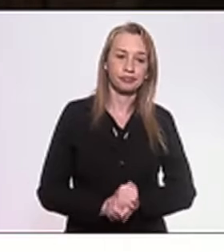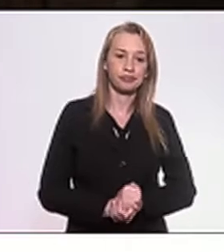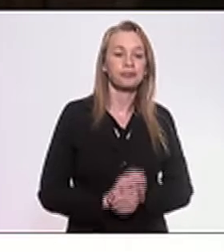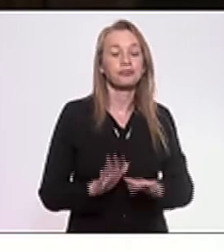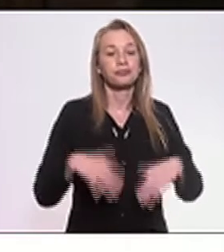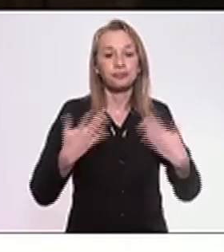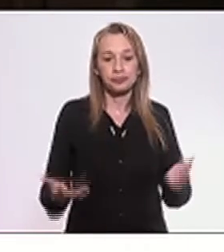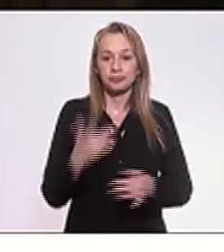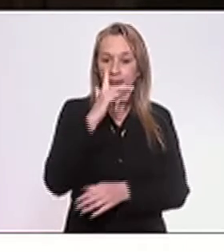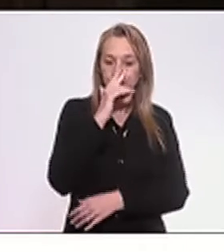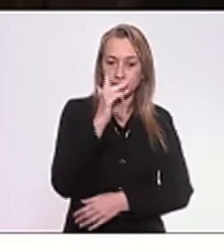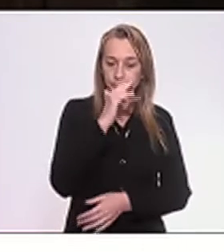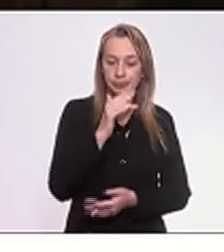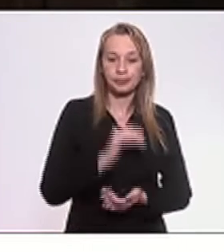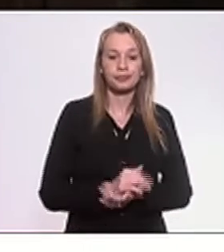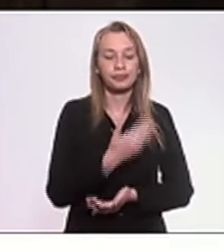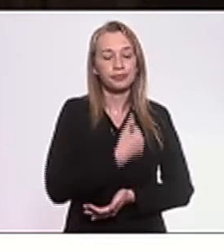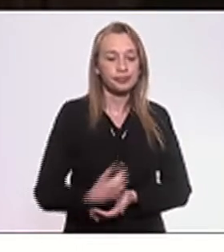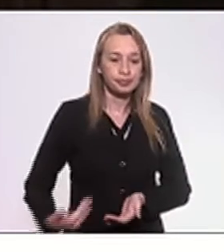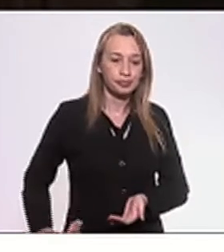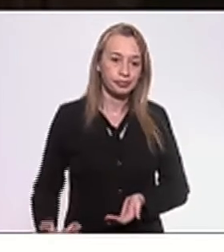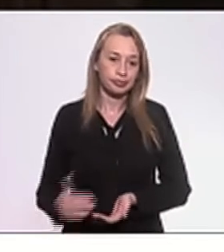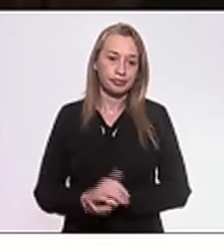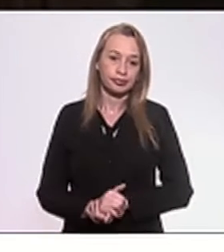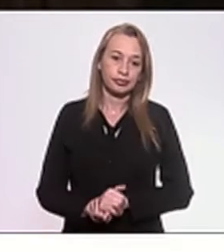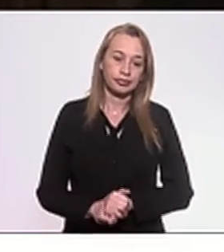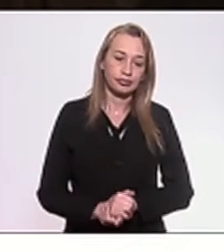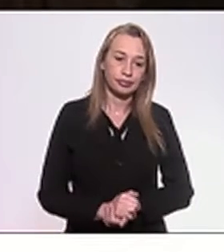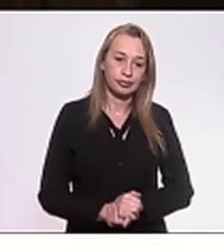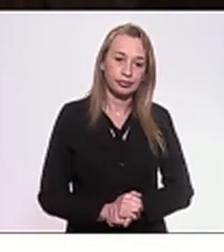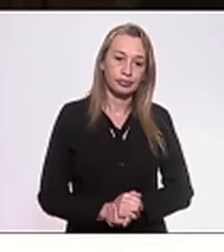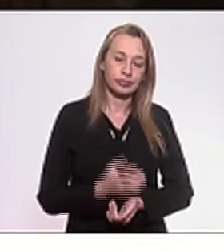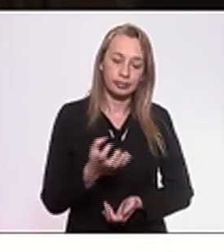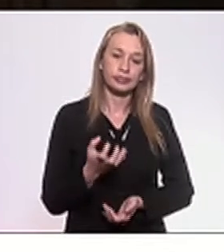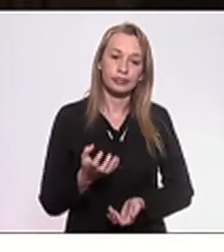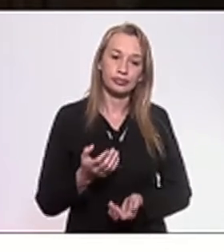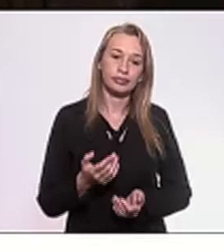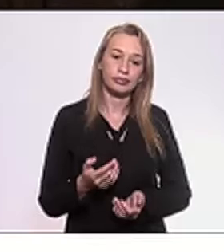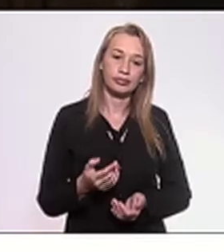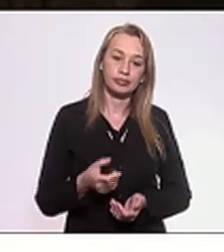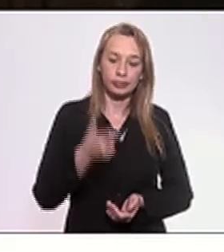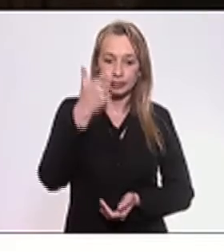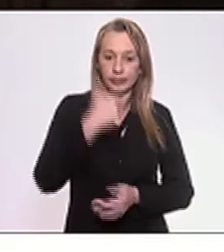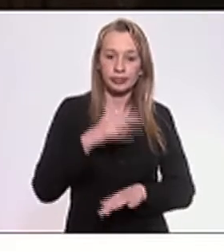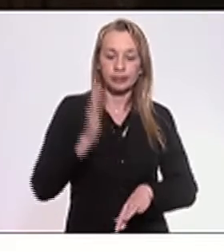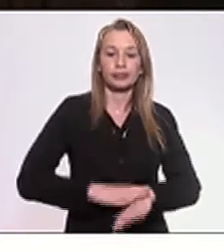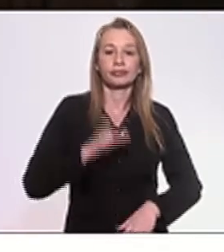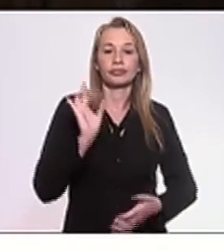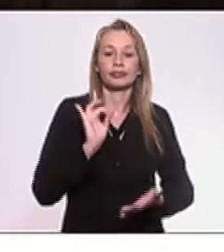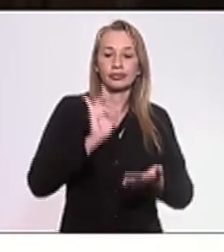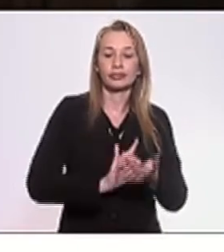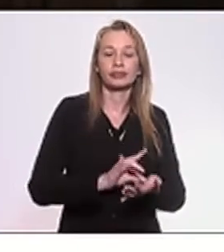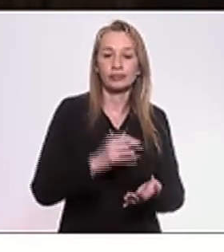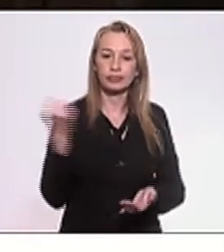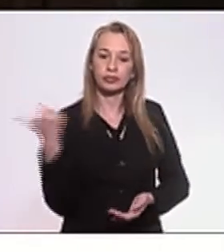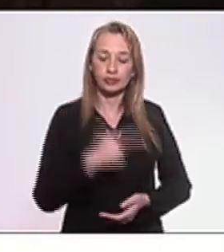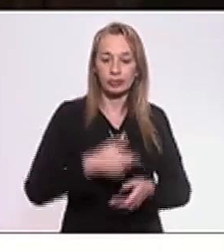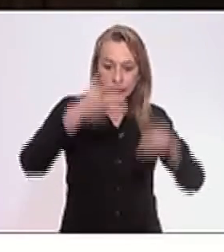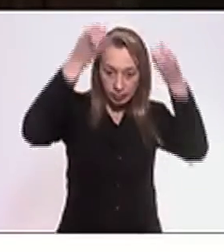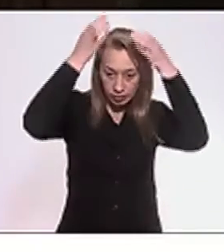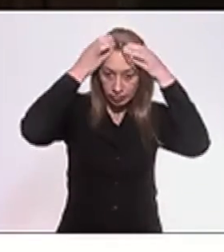me parece que o governo quer ser mais realista que o rei. O que